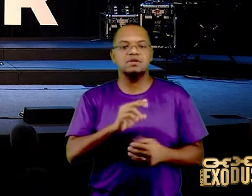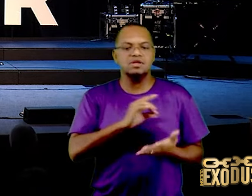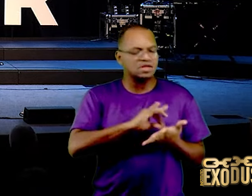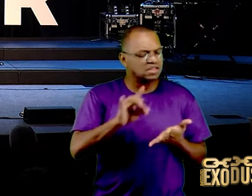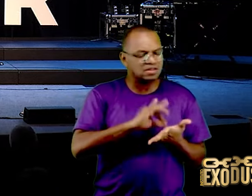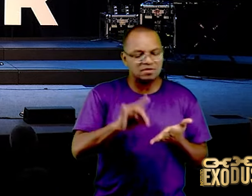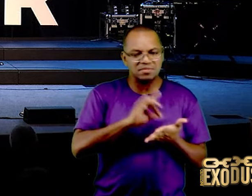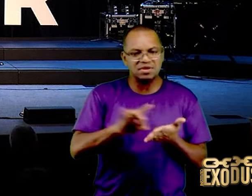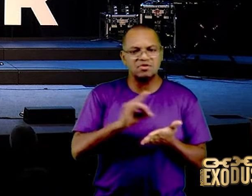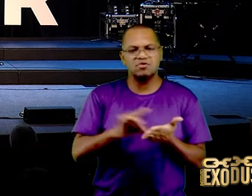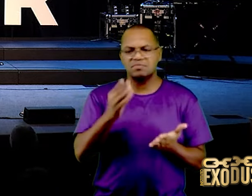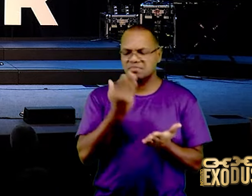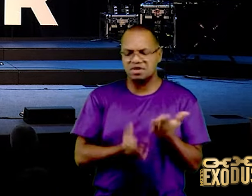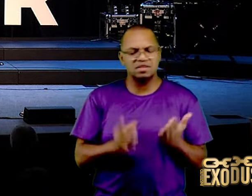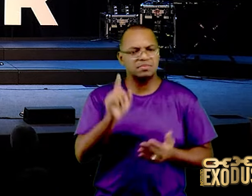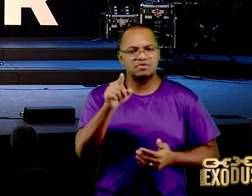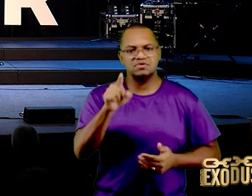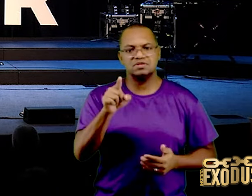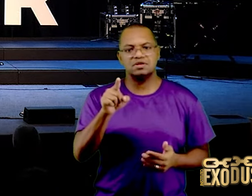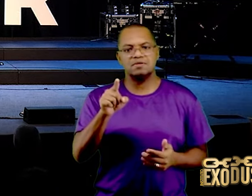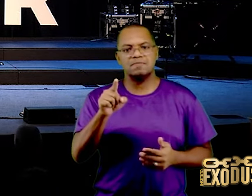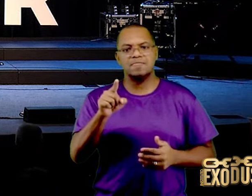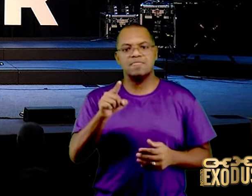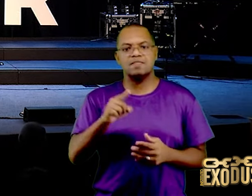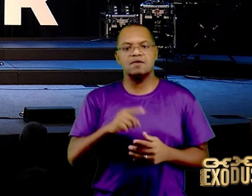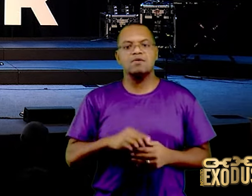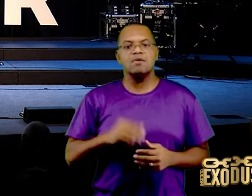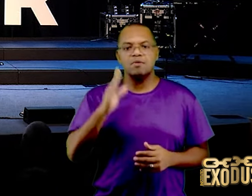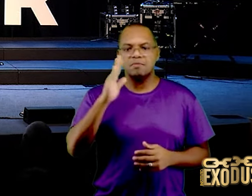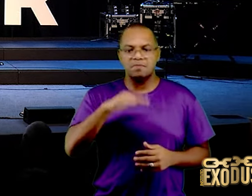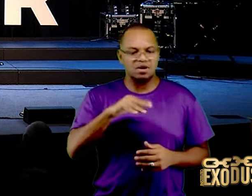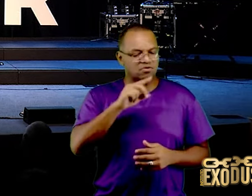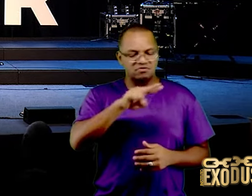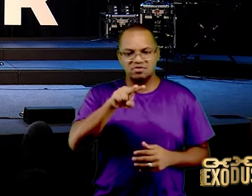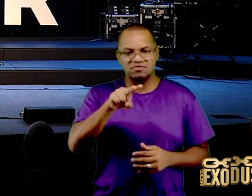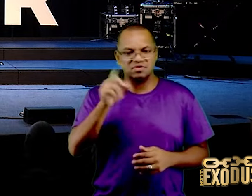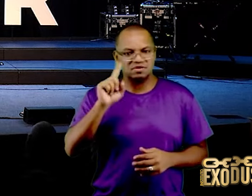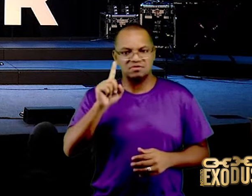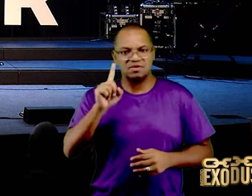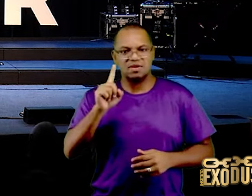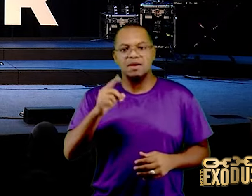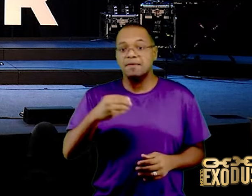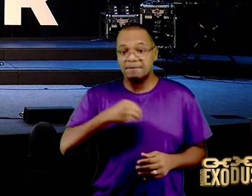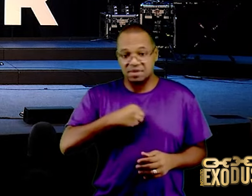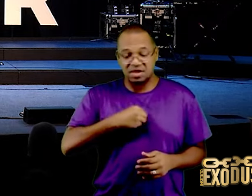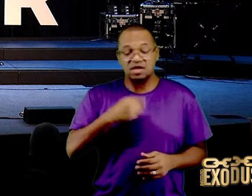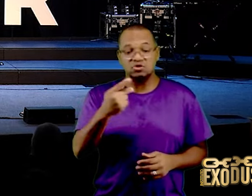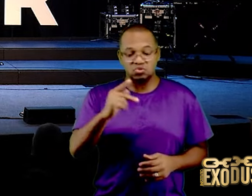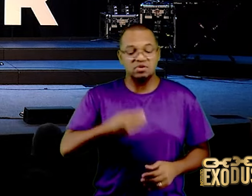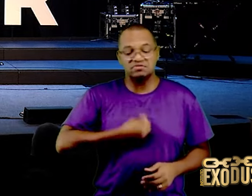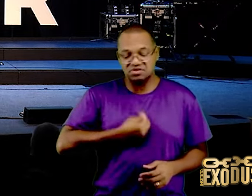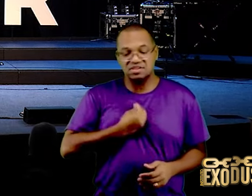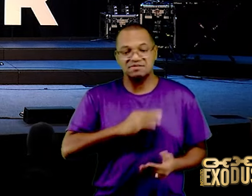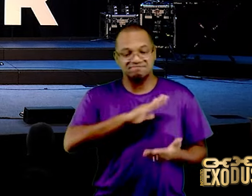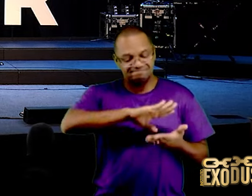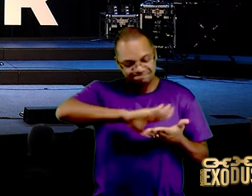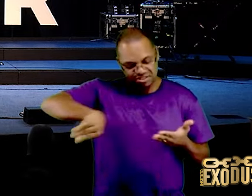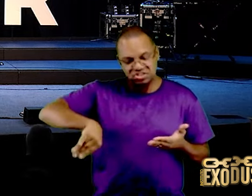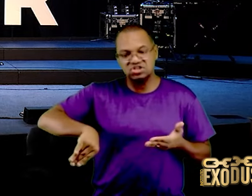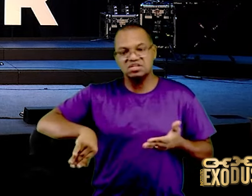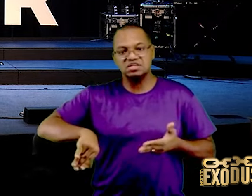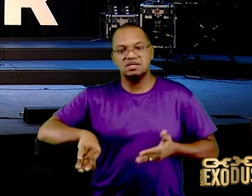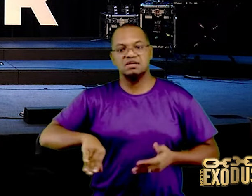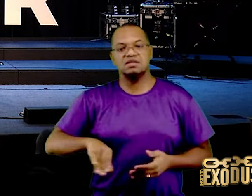santo, para que ele não veja o mal em ti, e se a par de ti, tudo que é pecado na sua vida, tira ele, não alimenta ele não, tira ele,